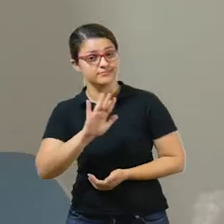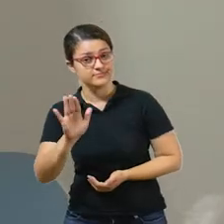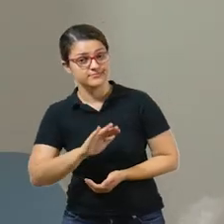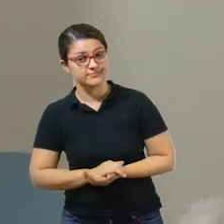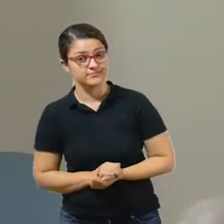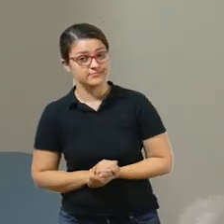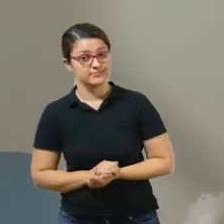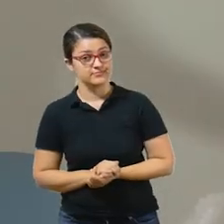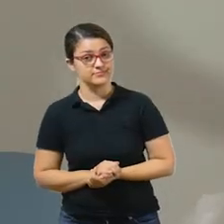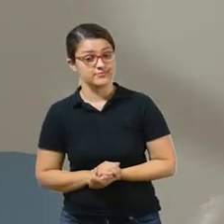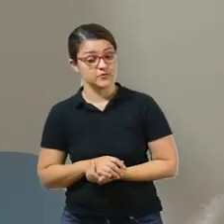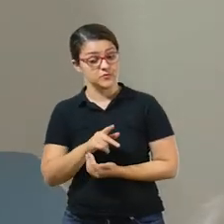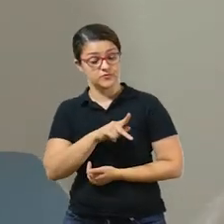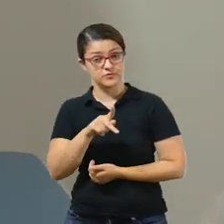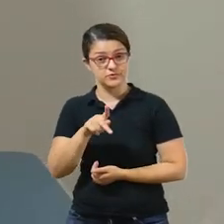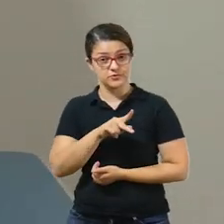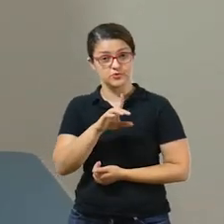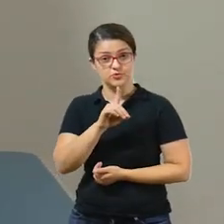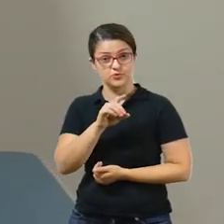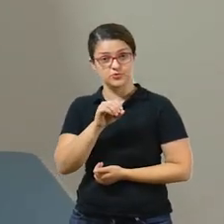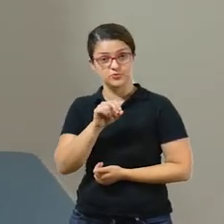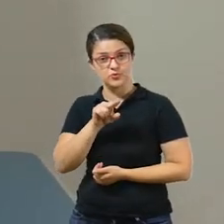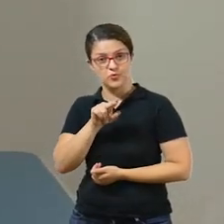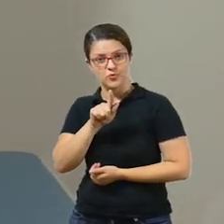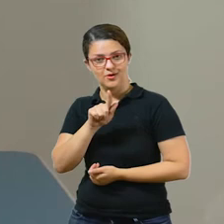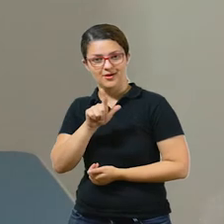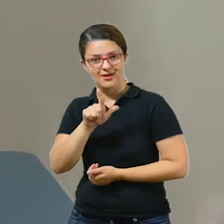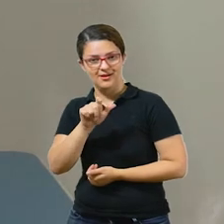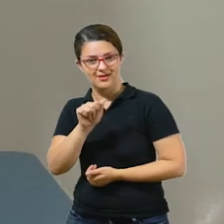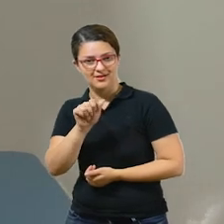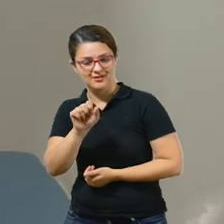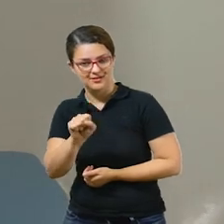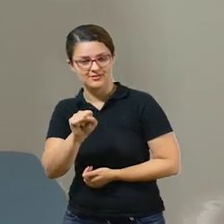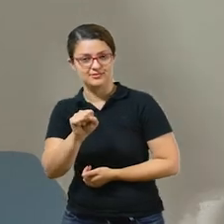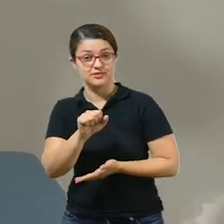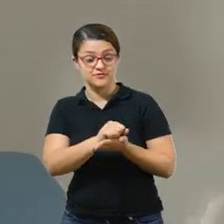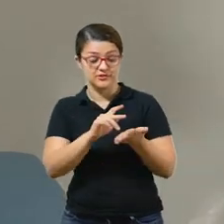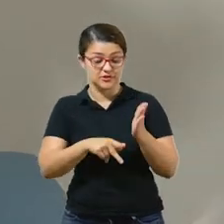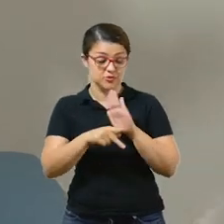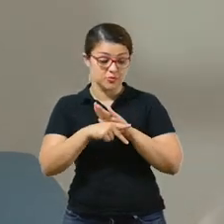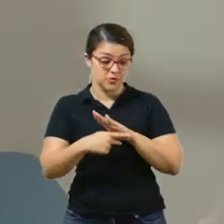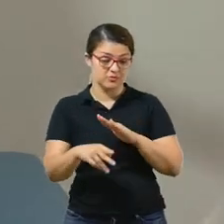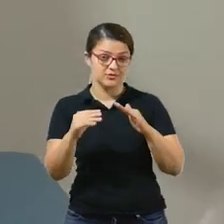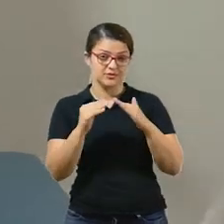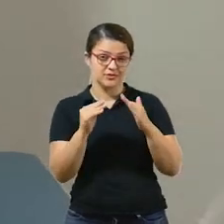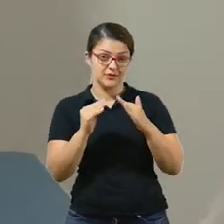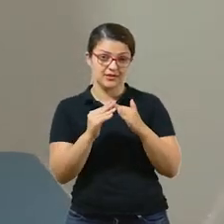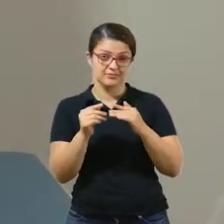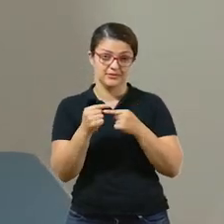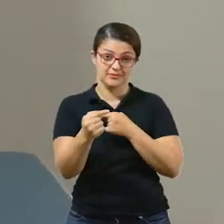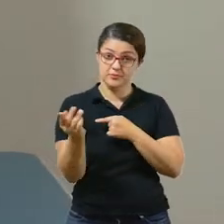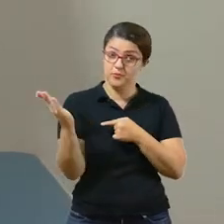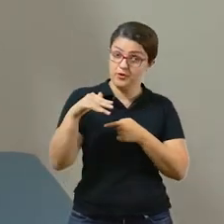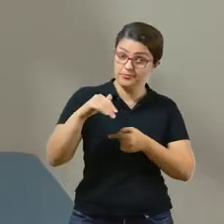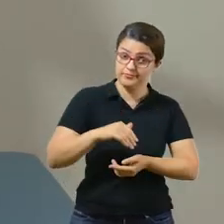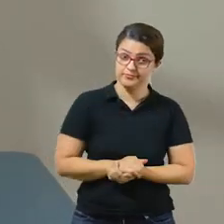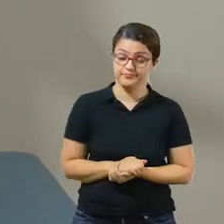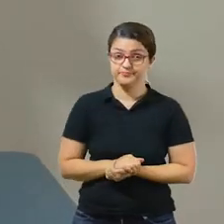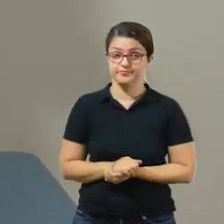Hello everybody, aqui é o Peter Douglas e eu vim para trazer a vocês a lição de casa para esta semana. Bora lá?